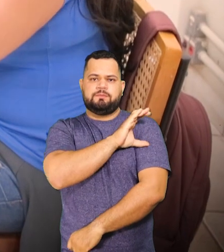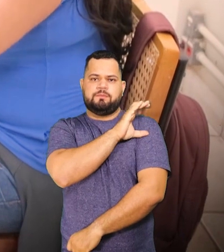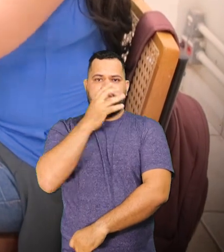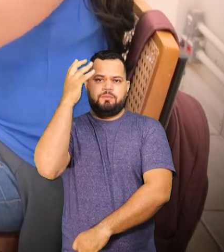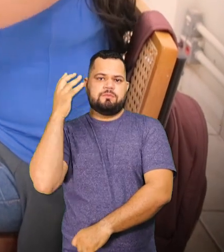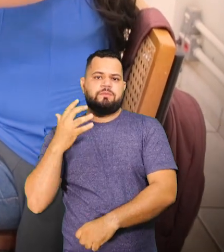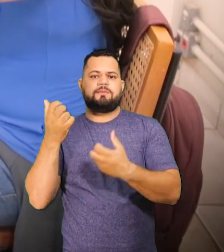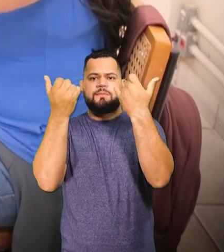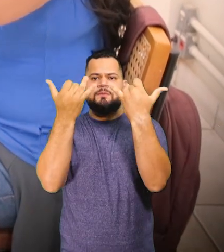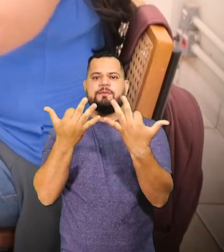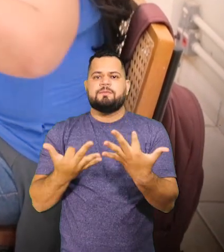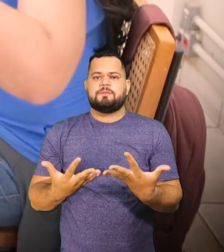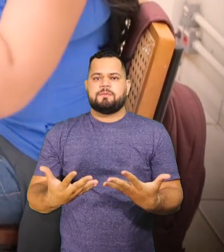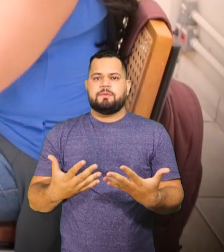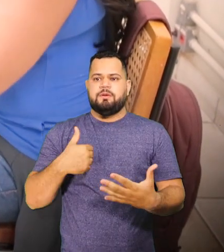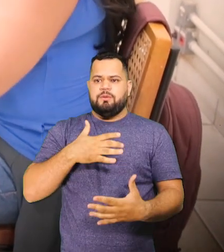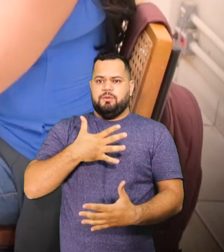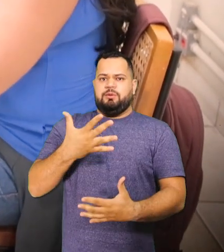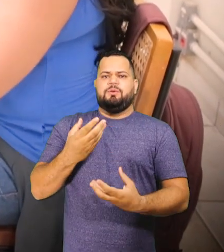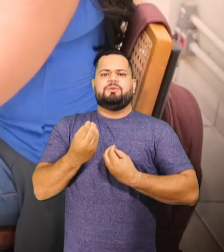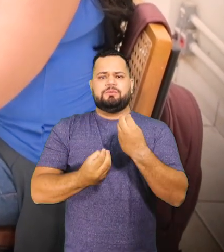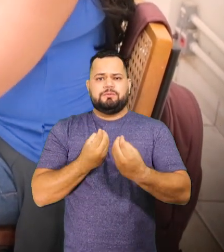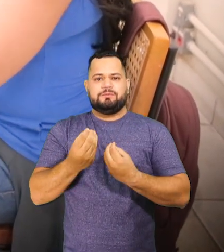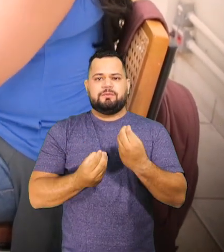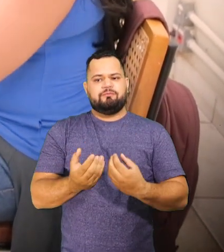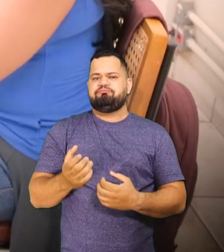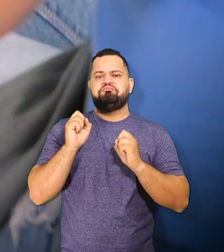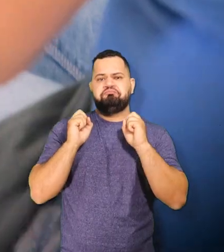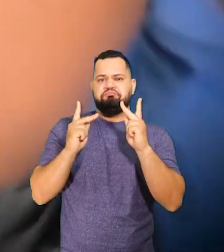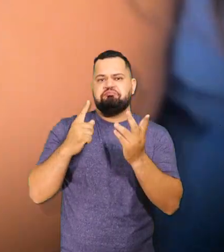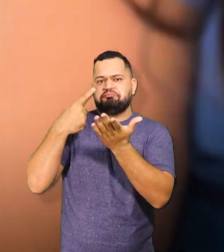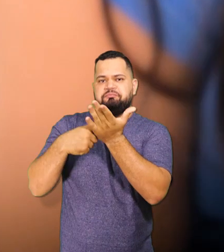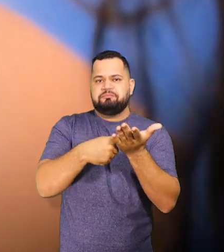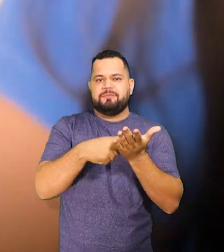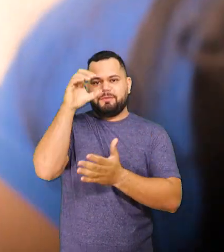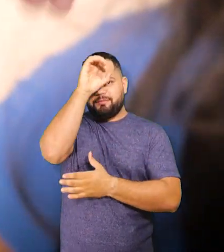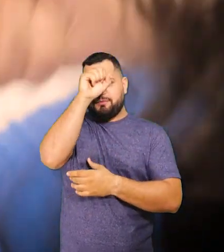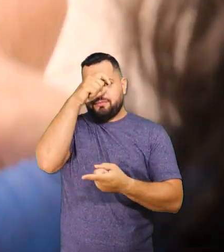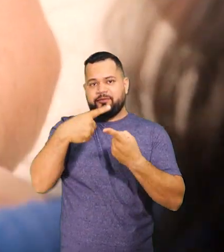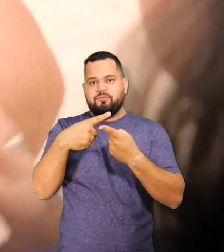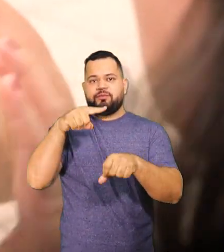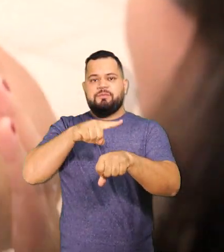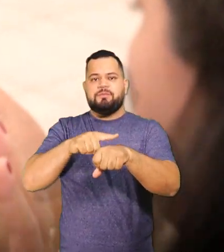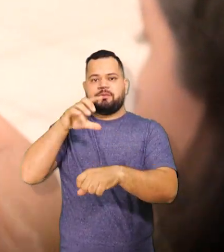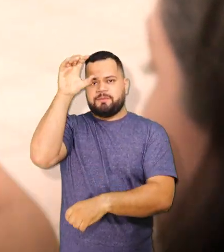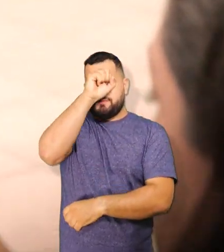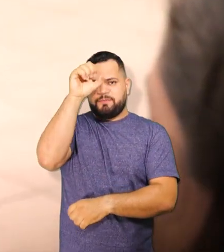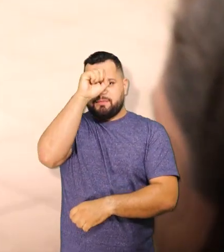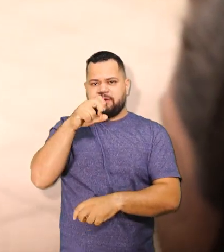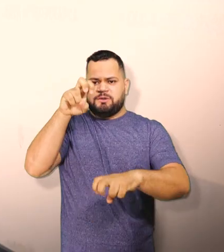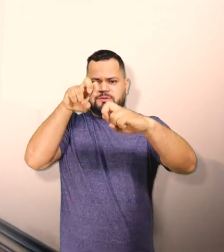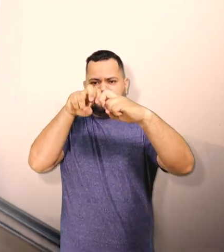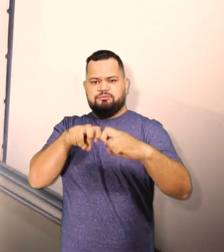explicou, eu tomei um susto, eu disse, mas vamos lá aprender também porque é um momento de aprendizagem, é um momento que a gente